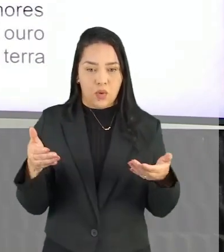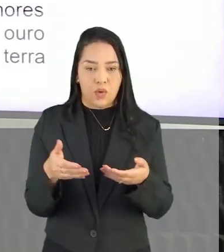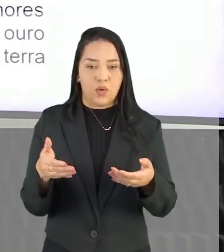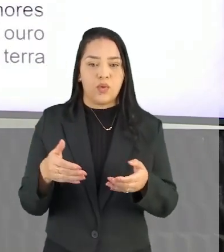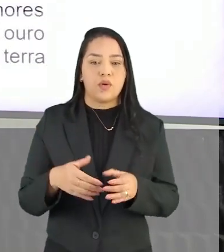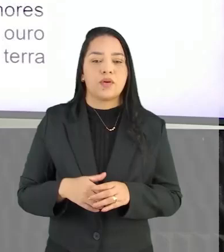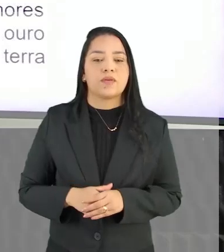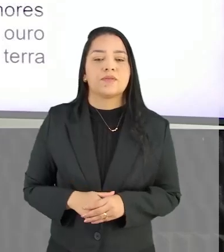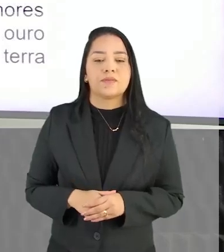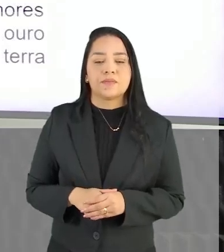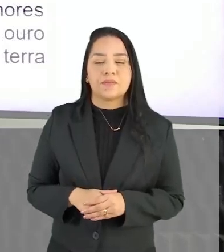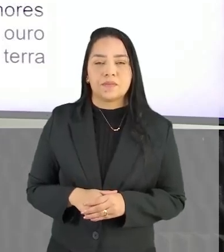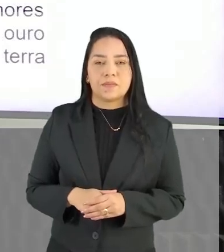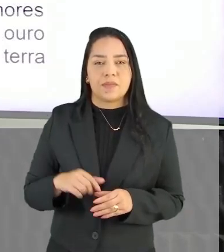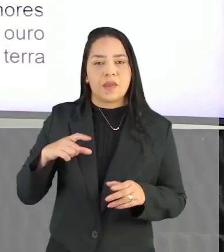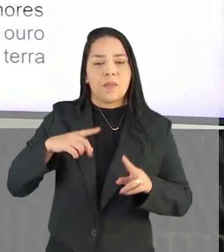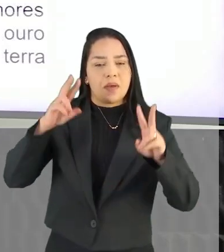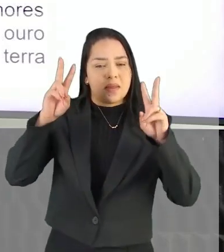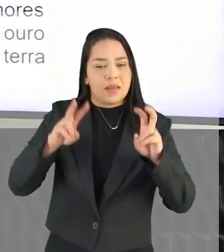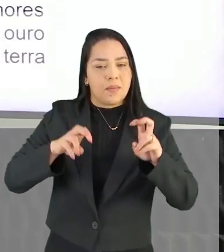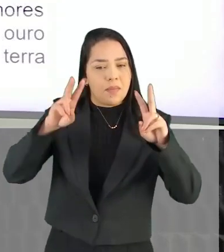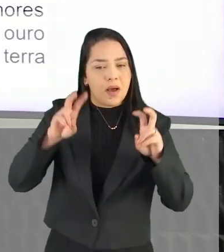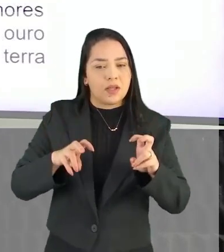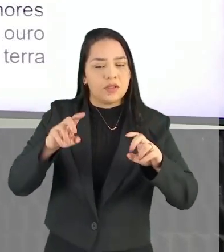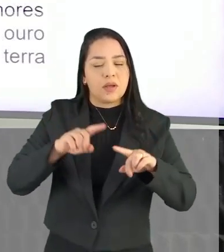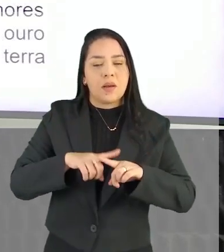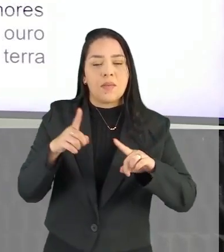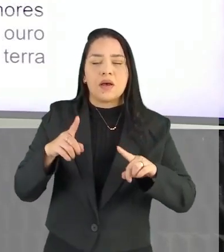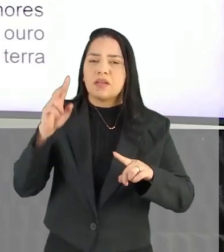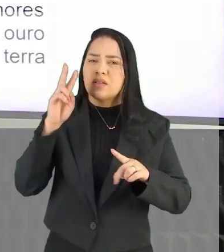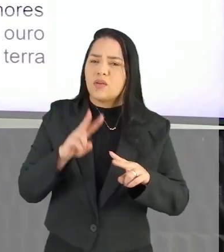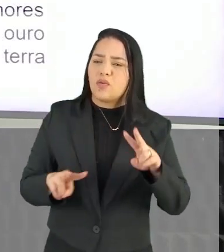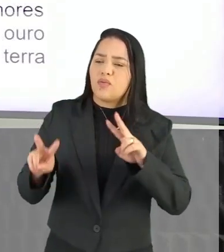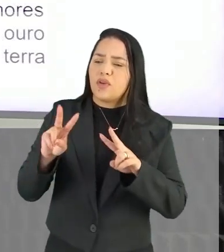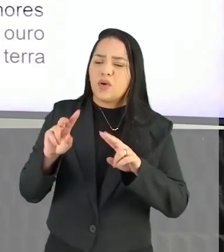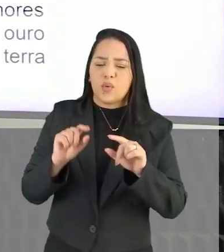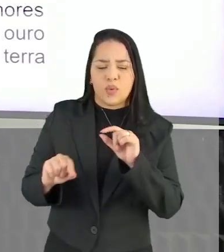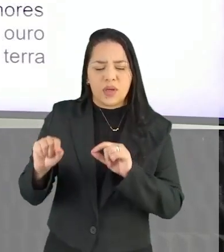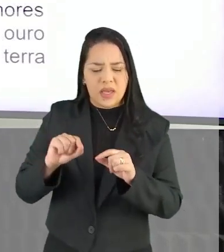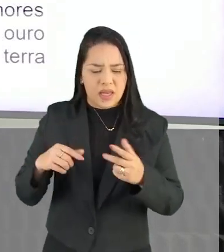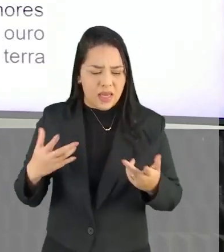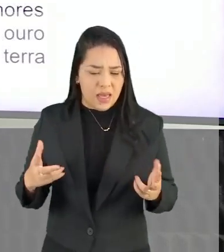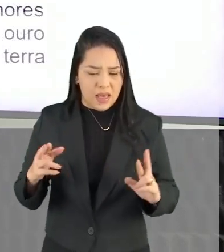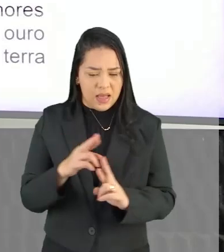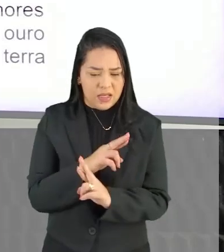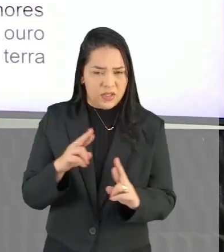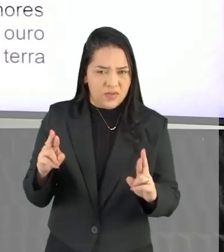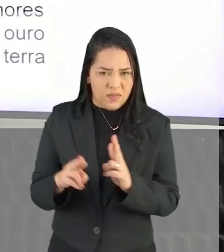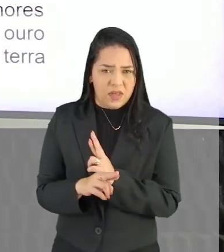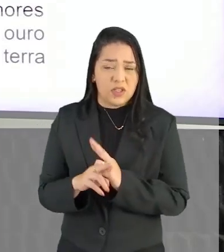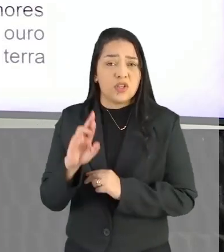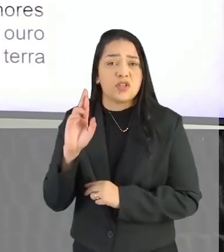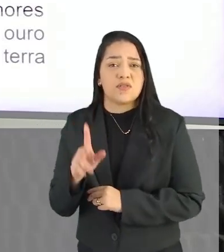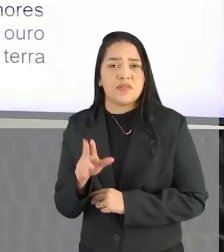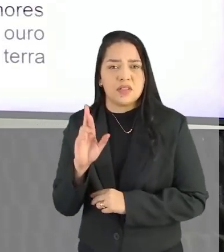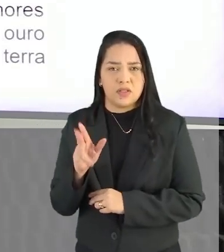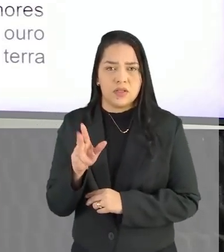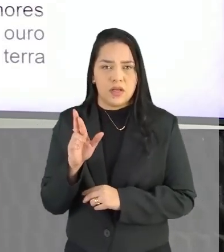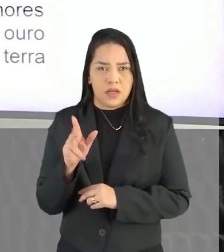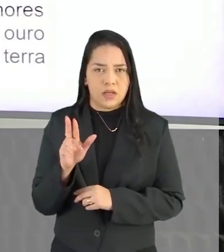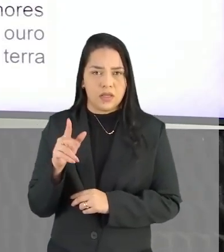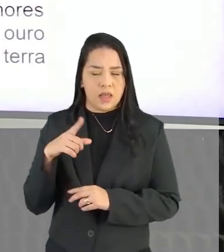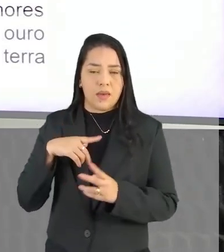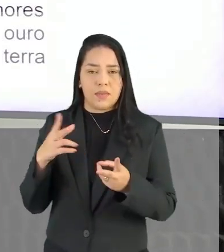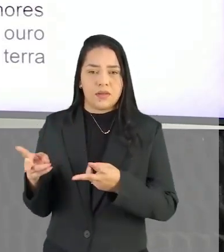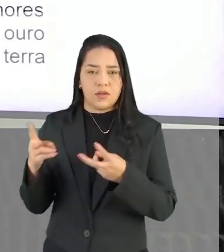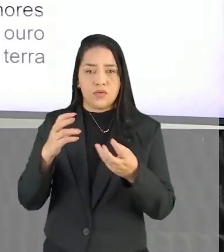O texto B, que vai ter uma temática também, Mas a gente vai ver um teu, assim, relativamente diferenciado, Considerando